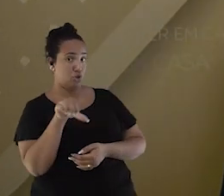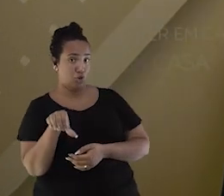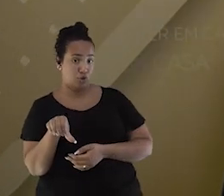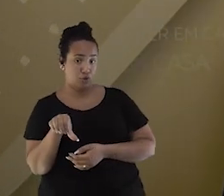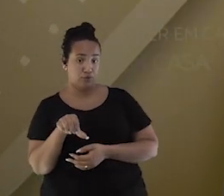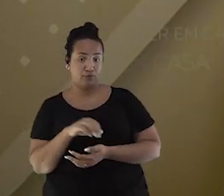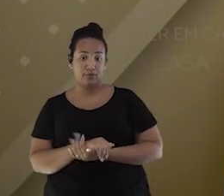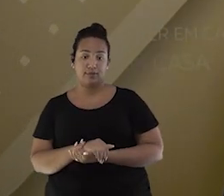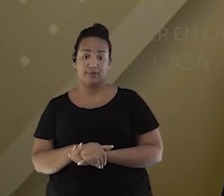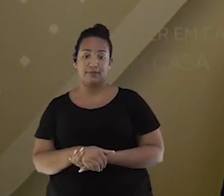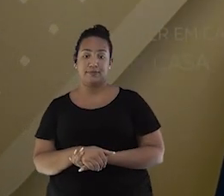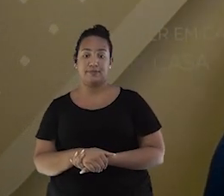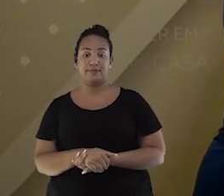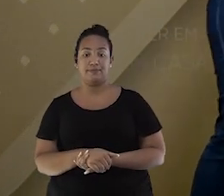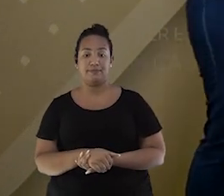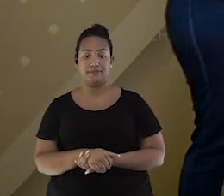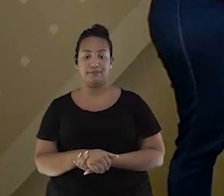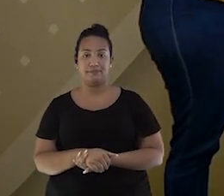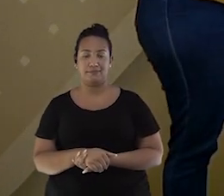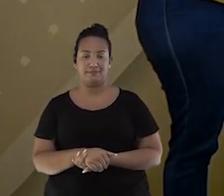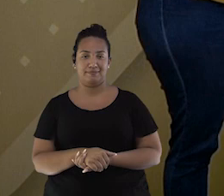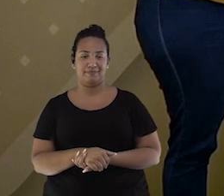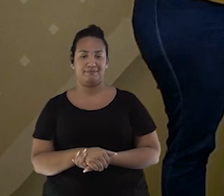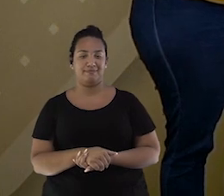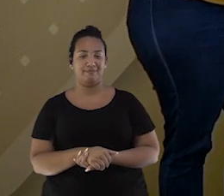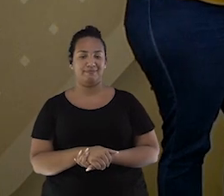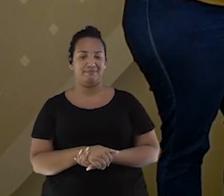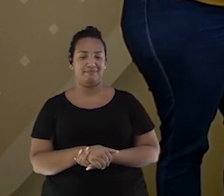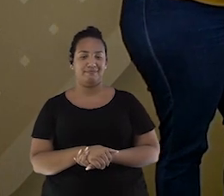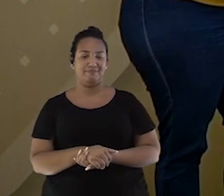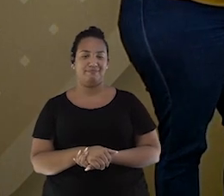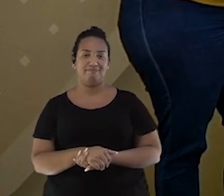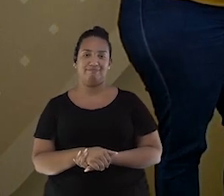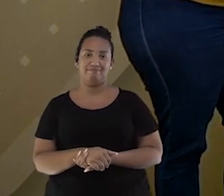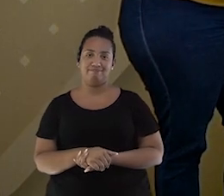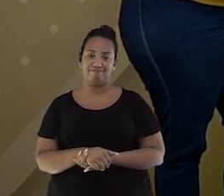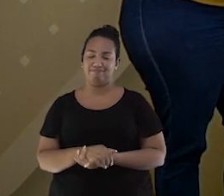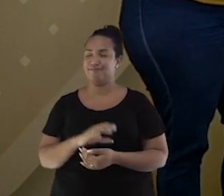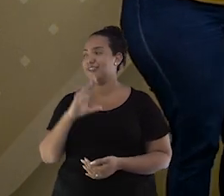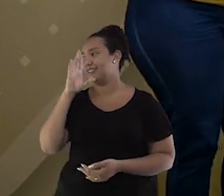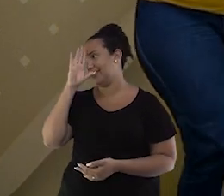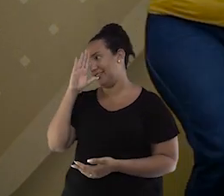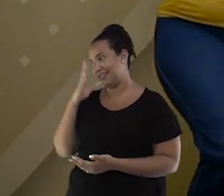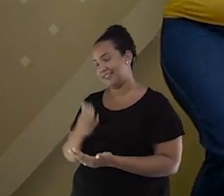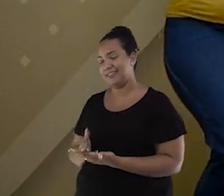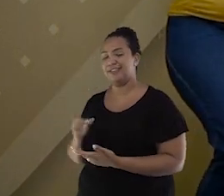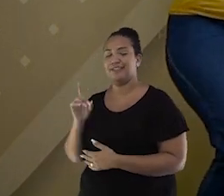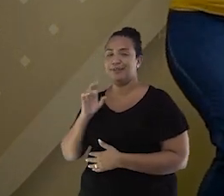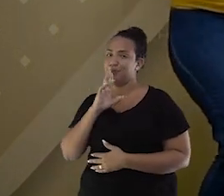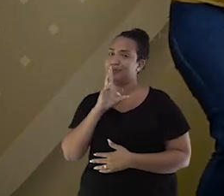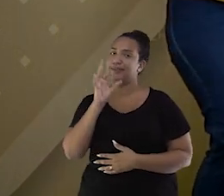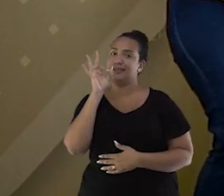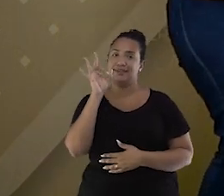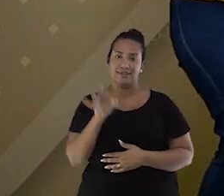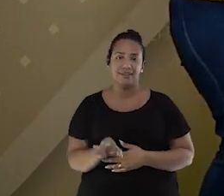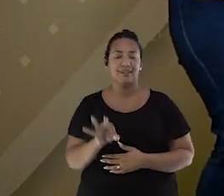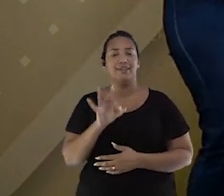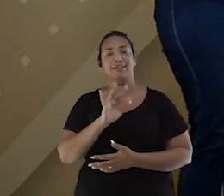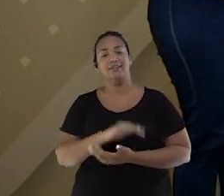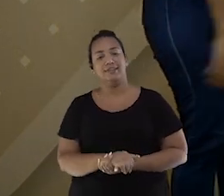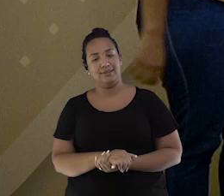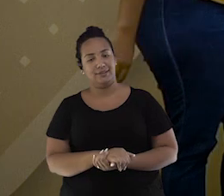I9. I9. Gente, eu não acredito. Ela acertou. Vocês acreditam nisso? Ela está